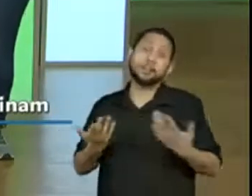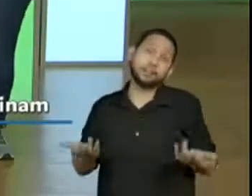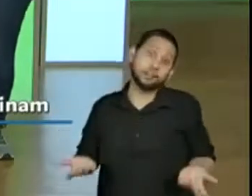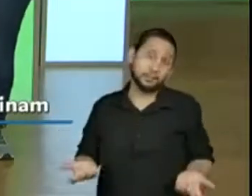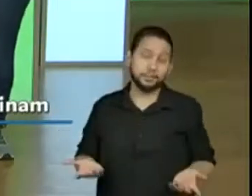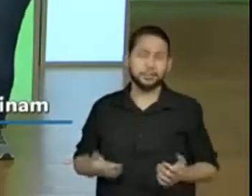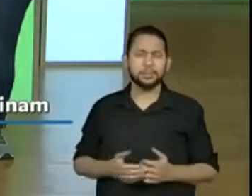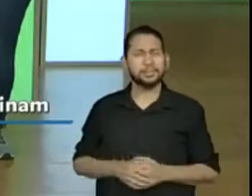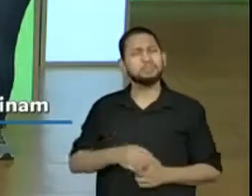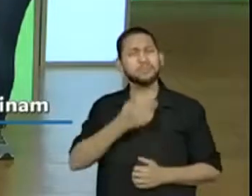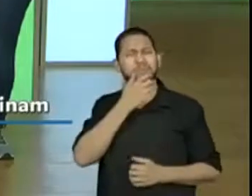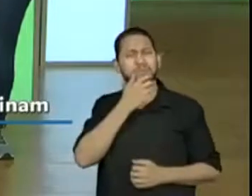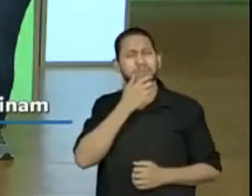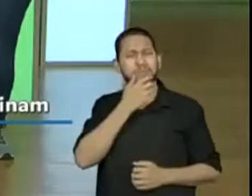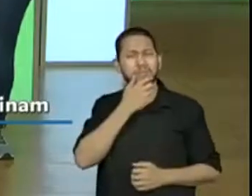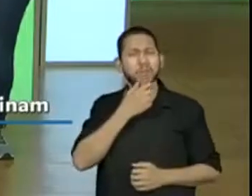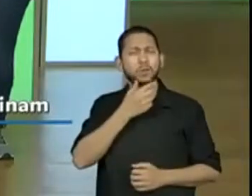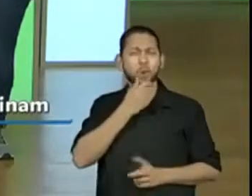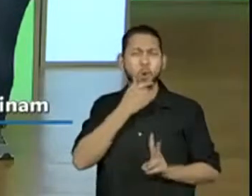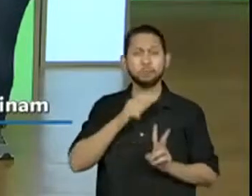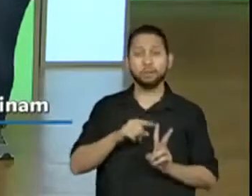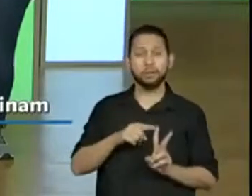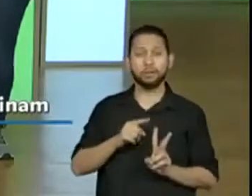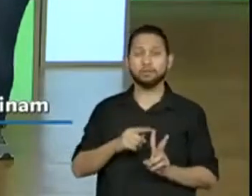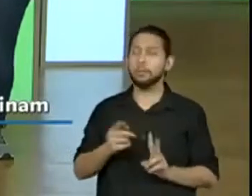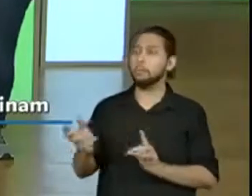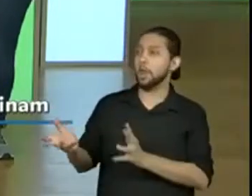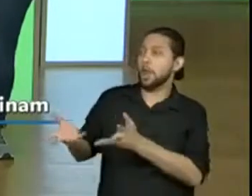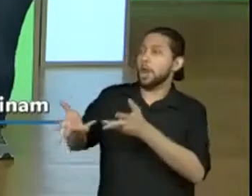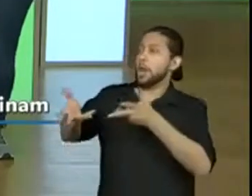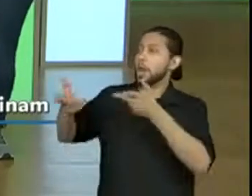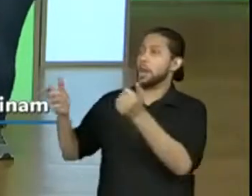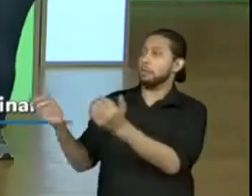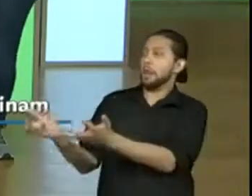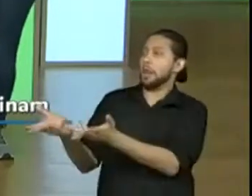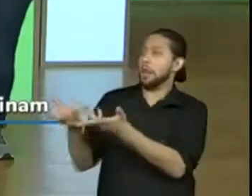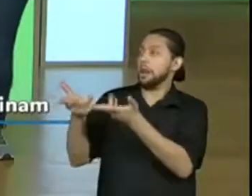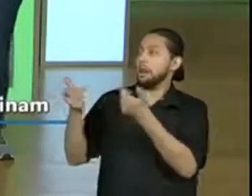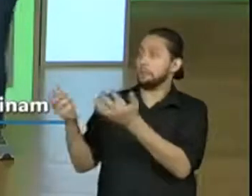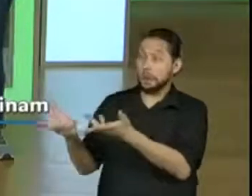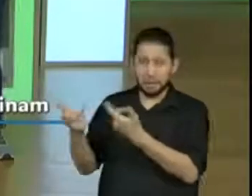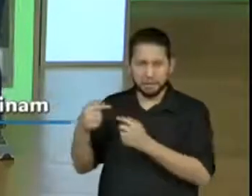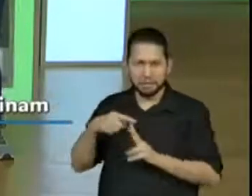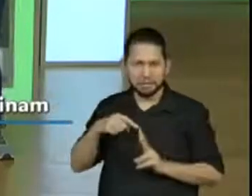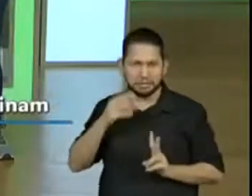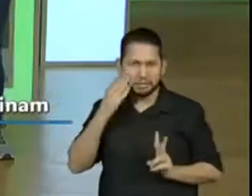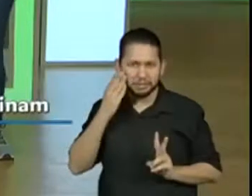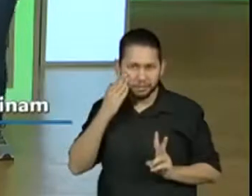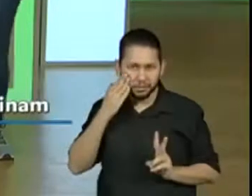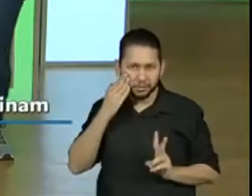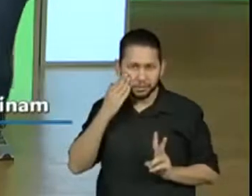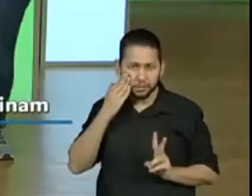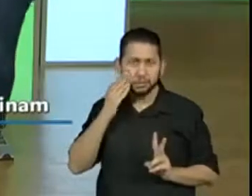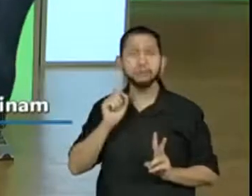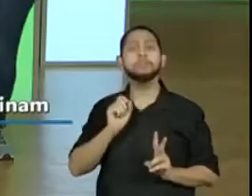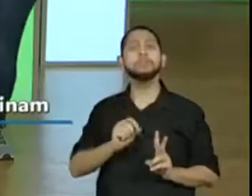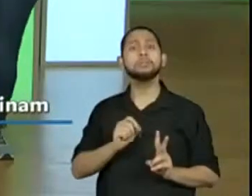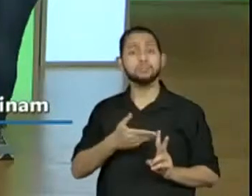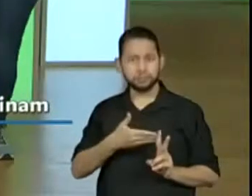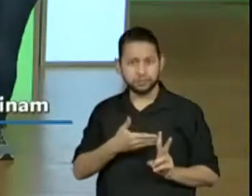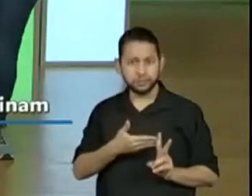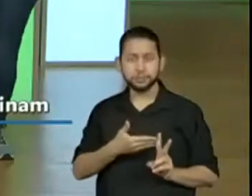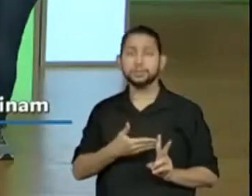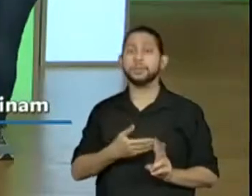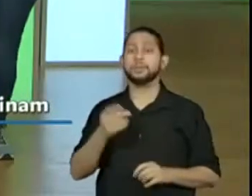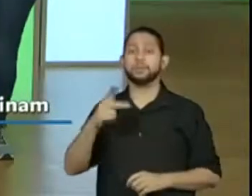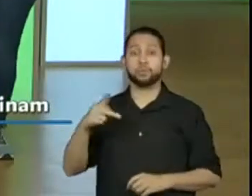informações. Mas será que ele sabia que o amigo, que os dois... Será que ele sabia, ao final da história, quando ele bajulou o rei macaco? Ó, a professora Rita está